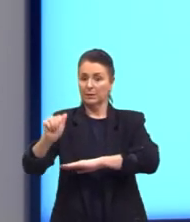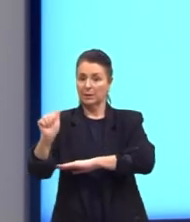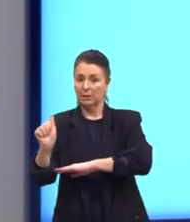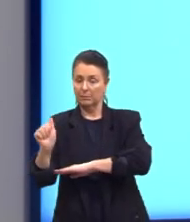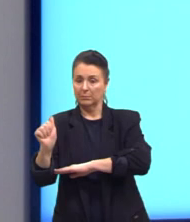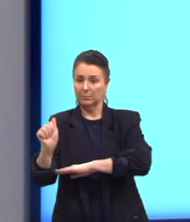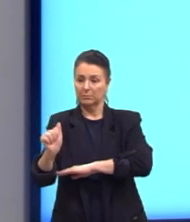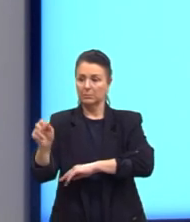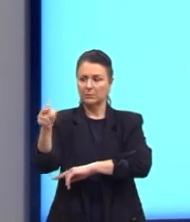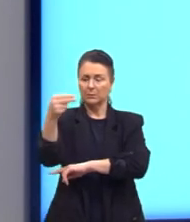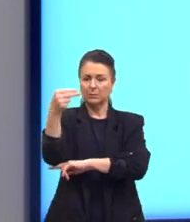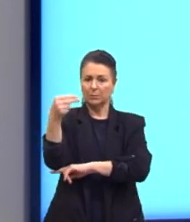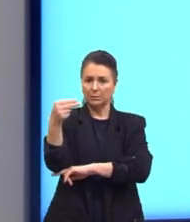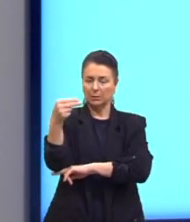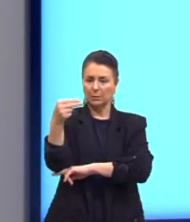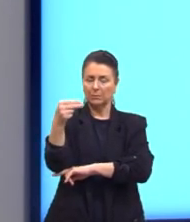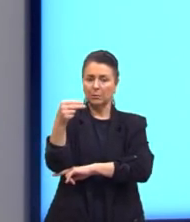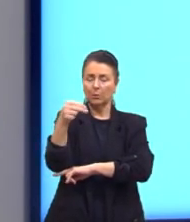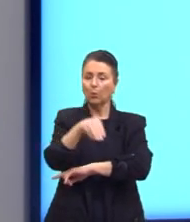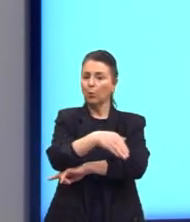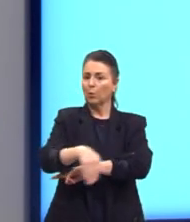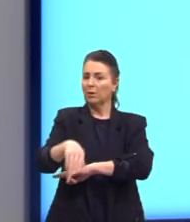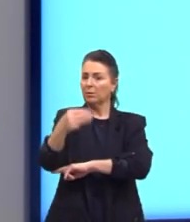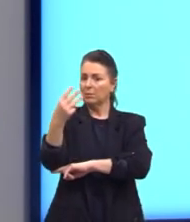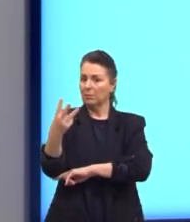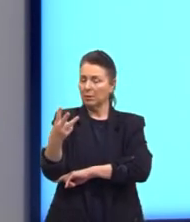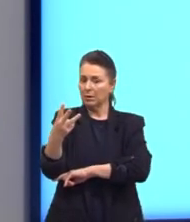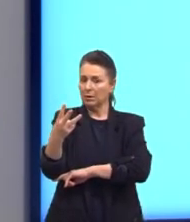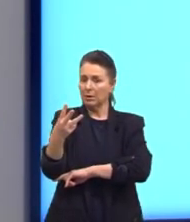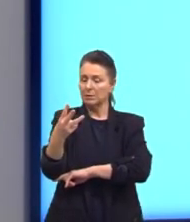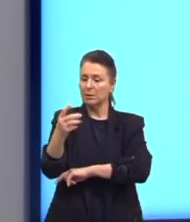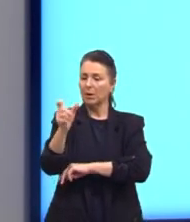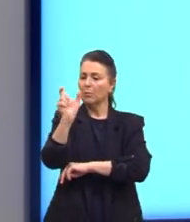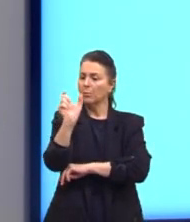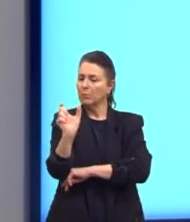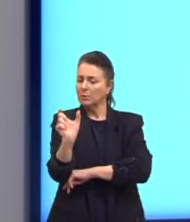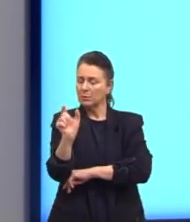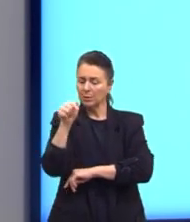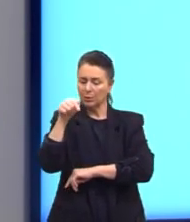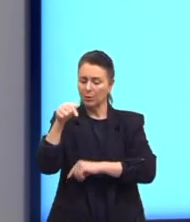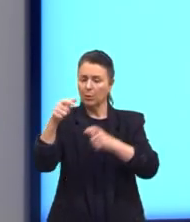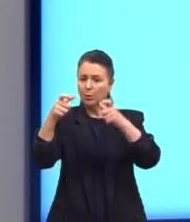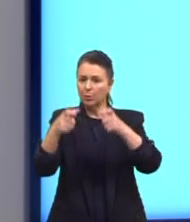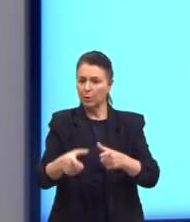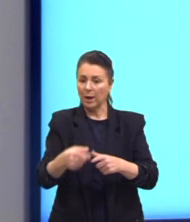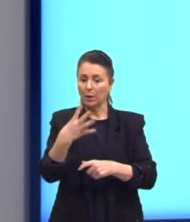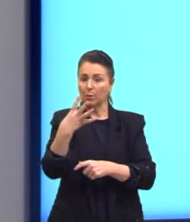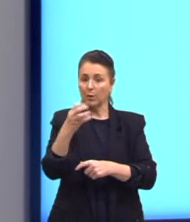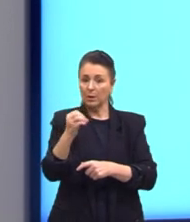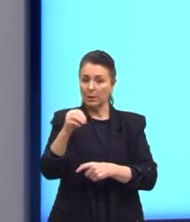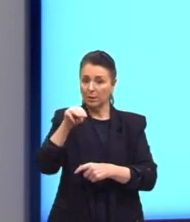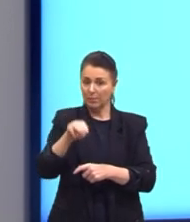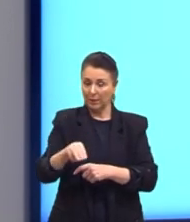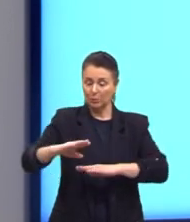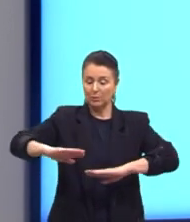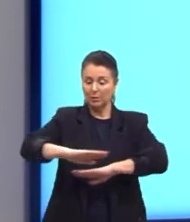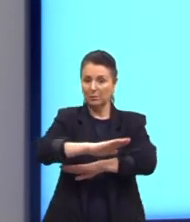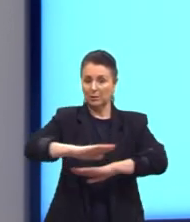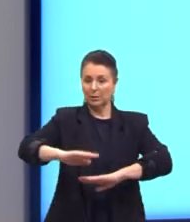hospedada no hotel, na Rua 3, posicionado a exatos 40 metros de distância da Avenida A.